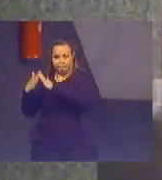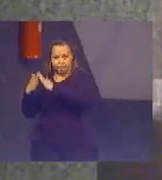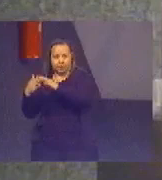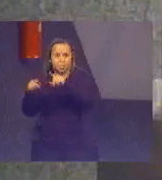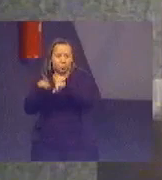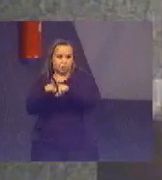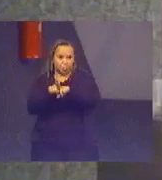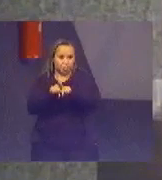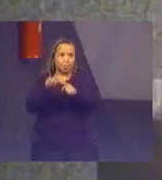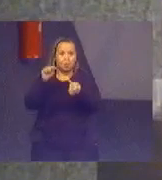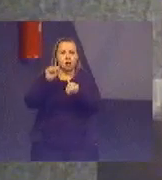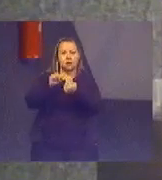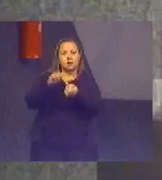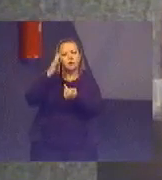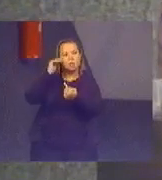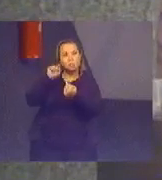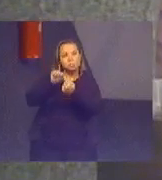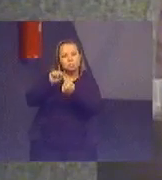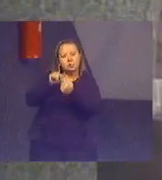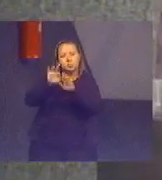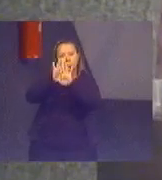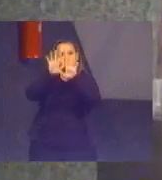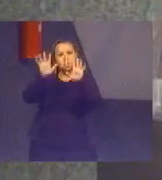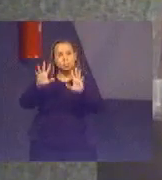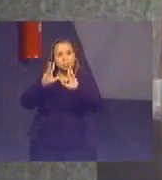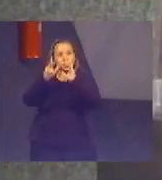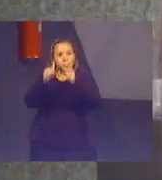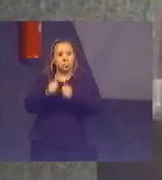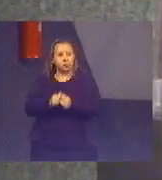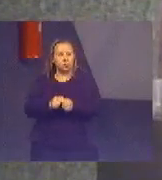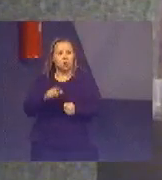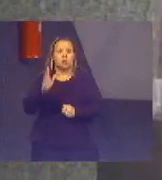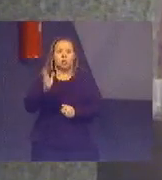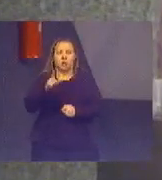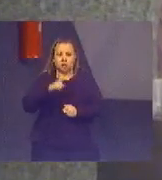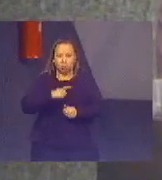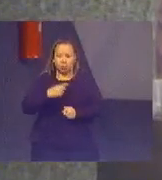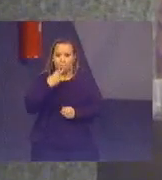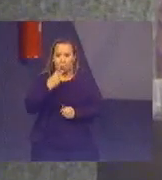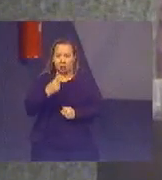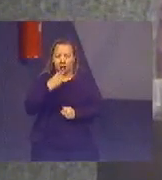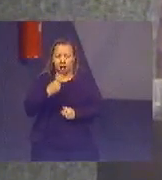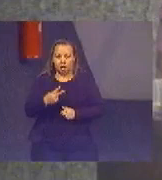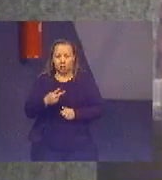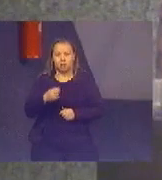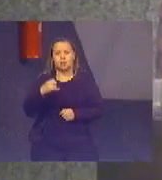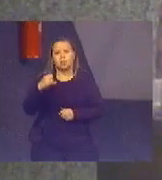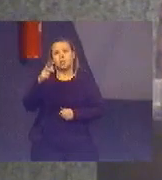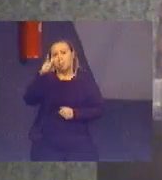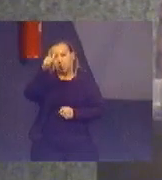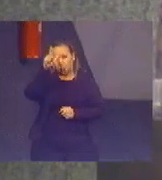objetivos de desenvolvimento sustentável. Já está disponível em inglês, espanhol e português.